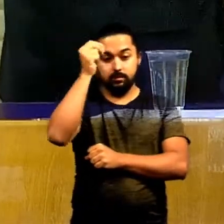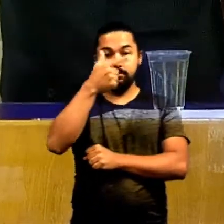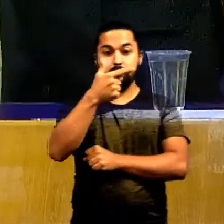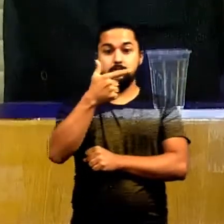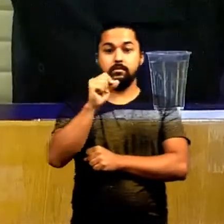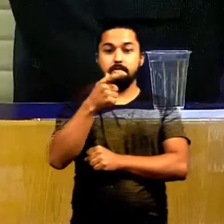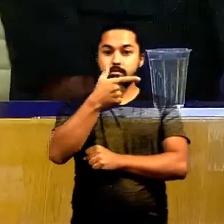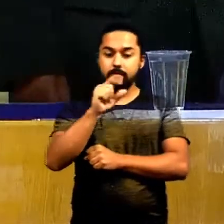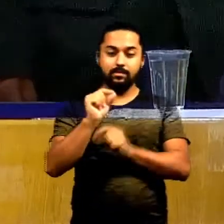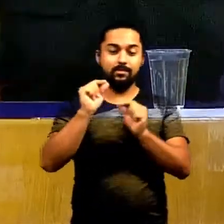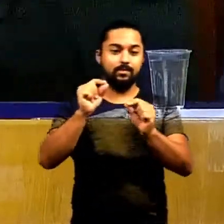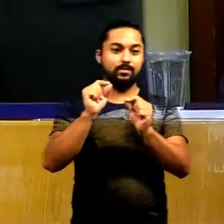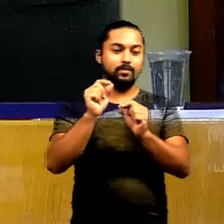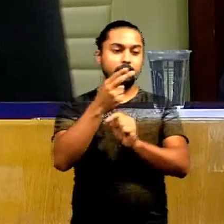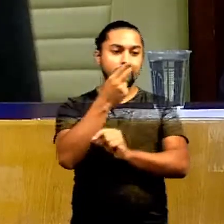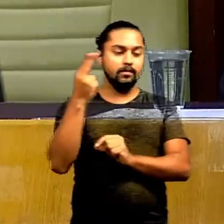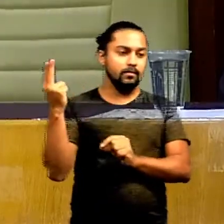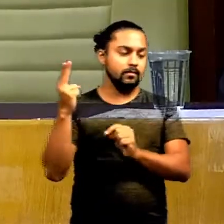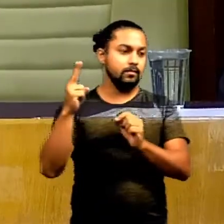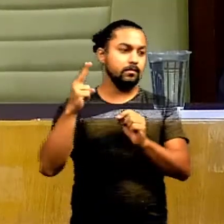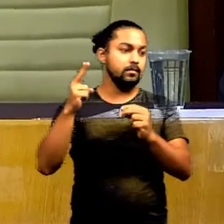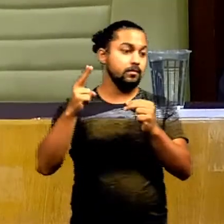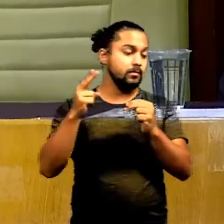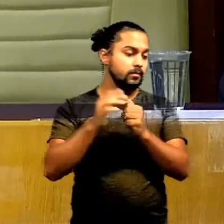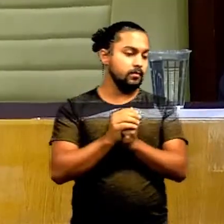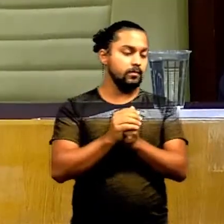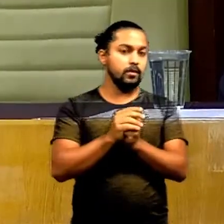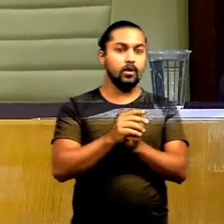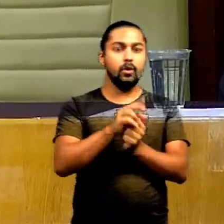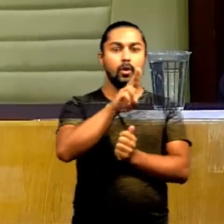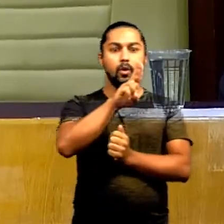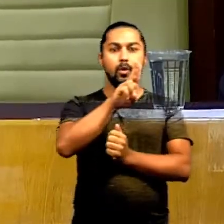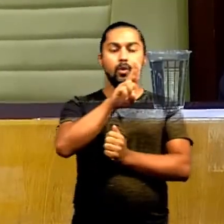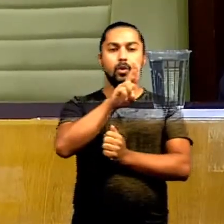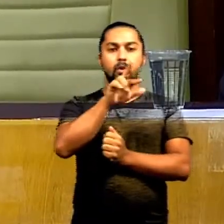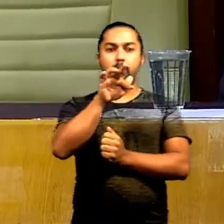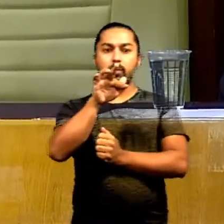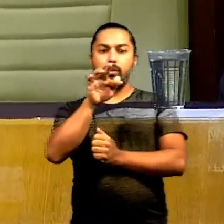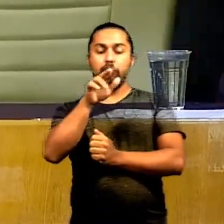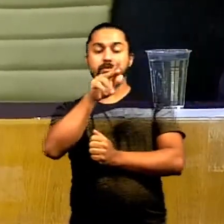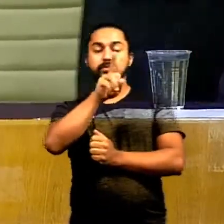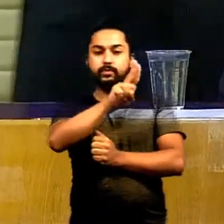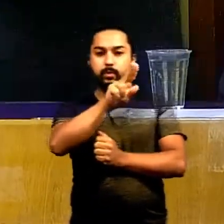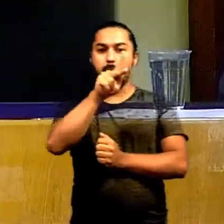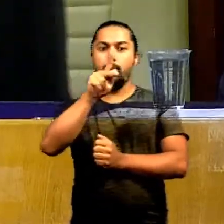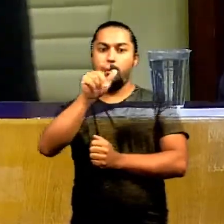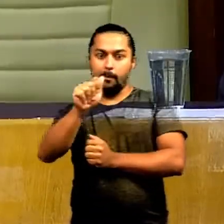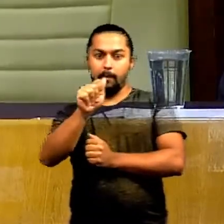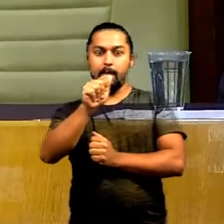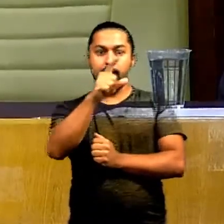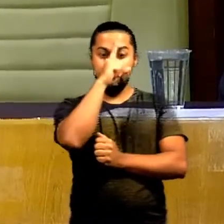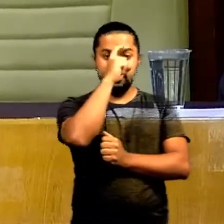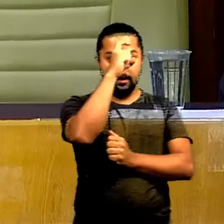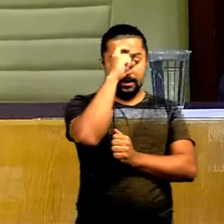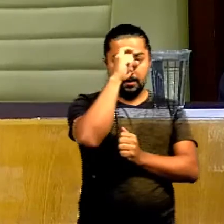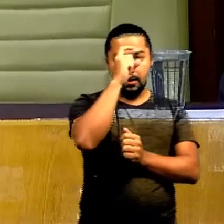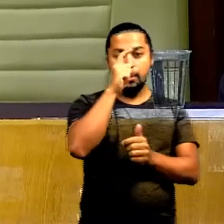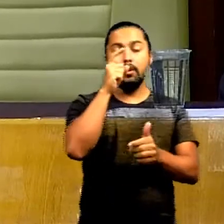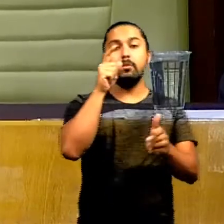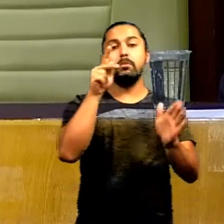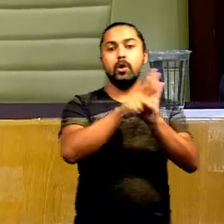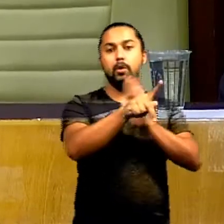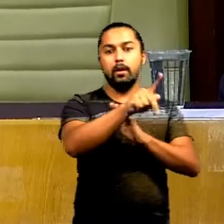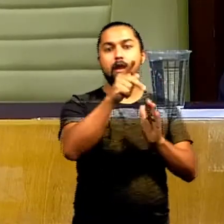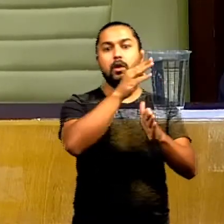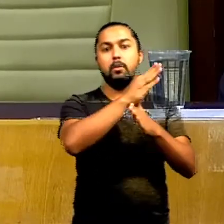de lei 235-2020, denomina a unidade de pronto atendimento doutor Domingos, vigiando a UPA situada no setor